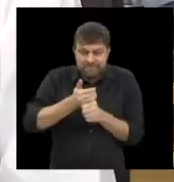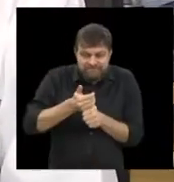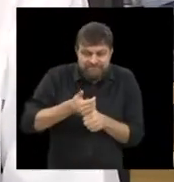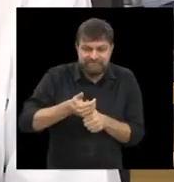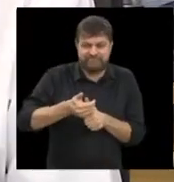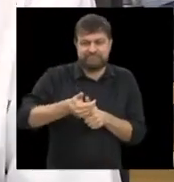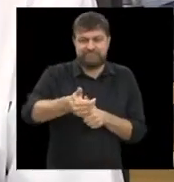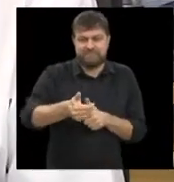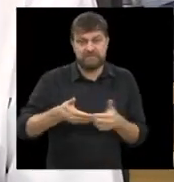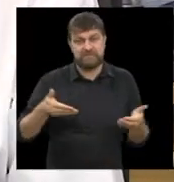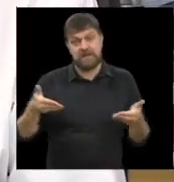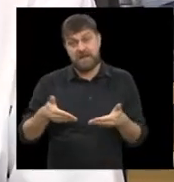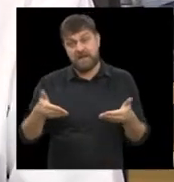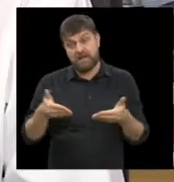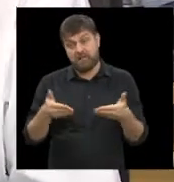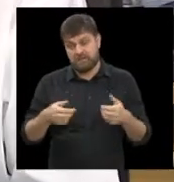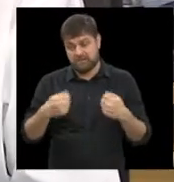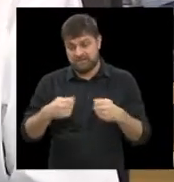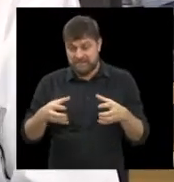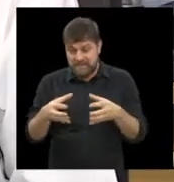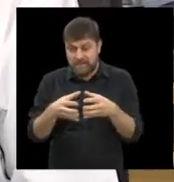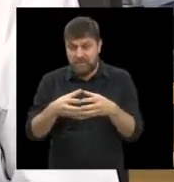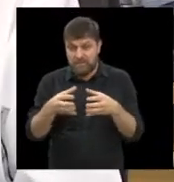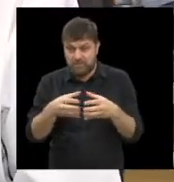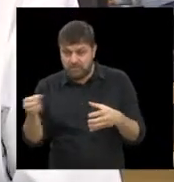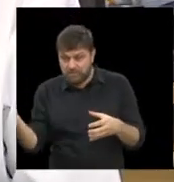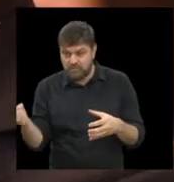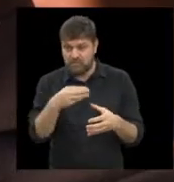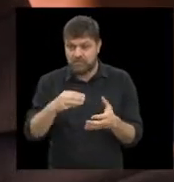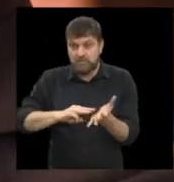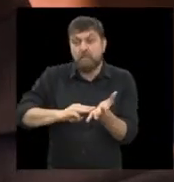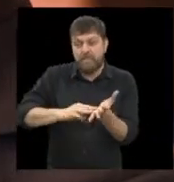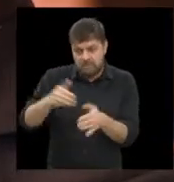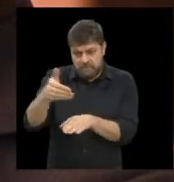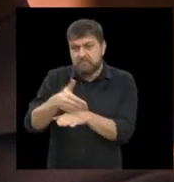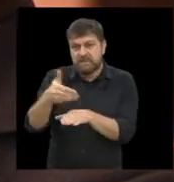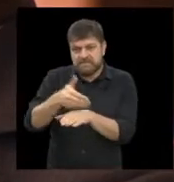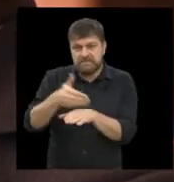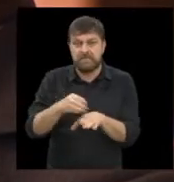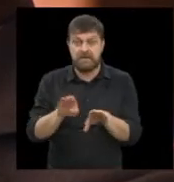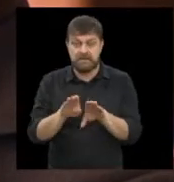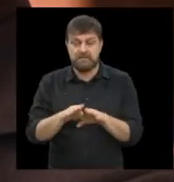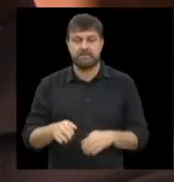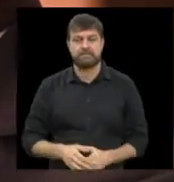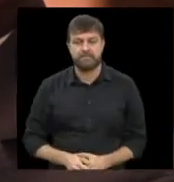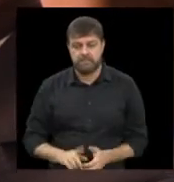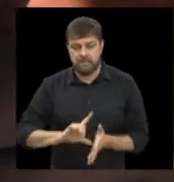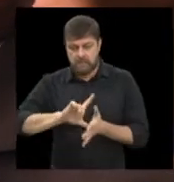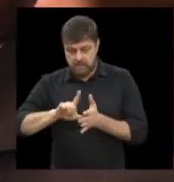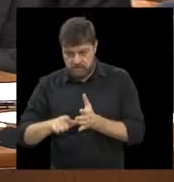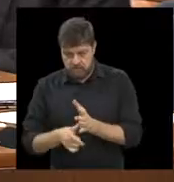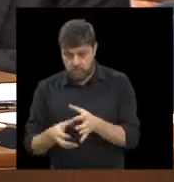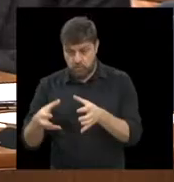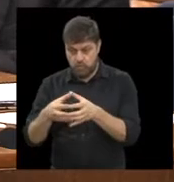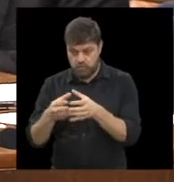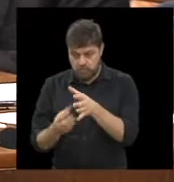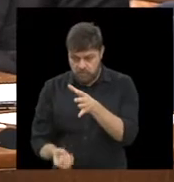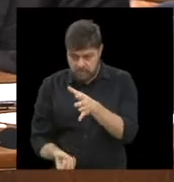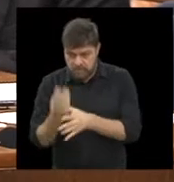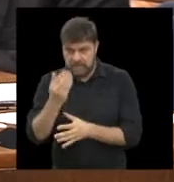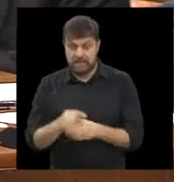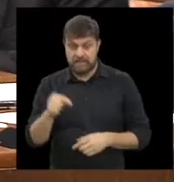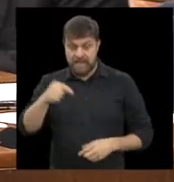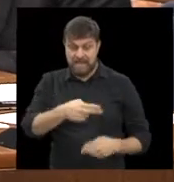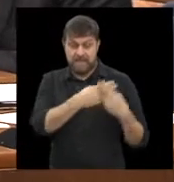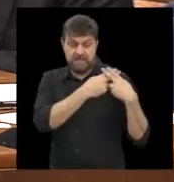legislatura que deverão compor a nova comissão. Após criada, a comissão participa do diálogo entre o